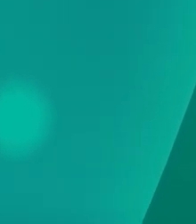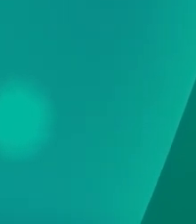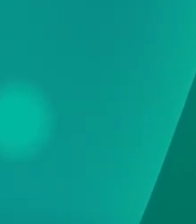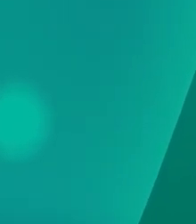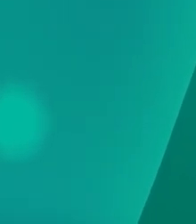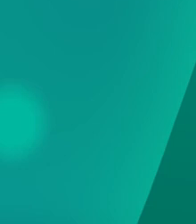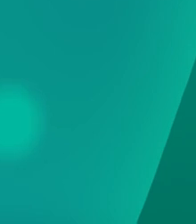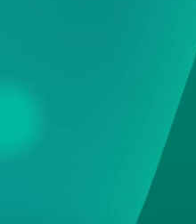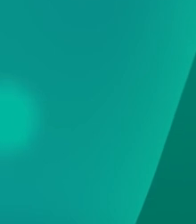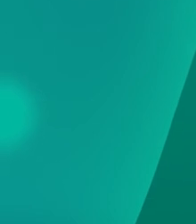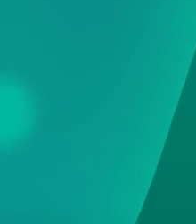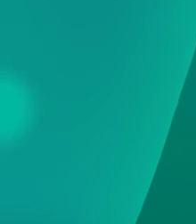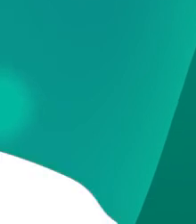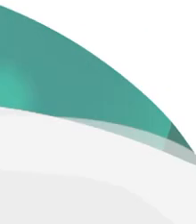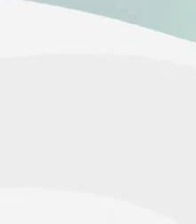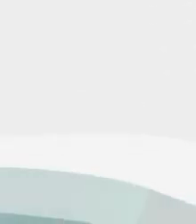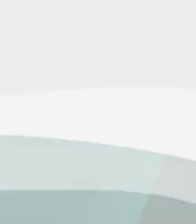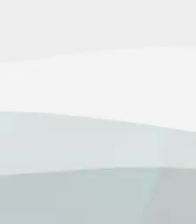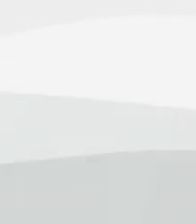Tchau, tchau!